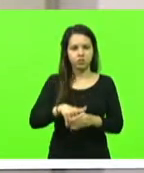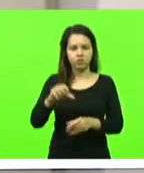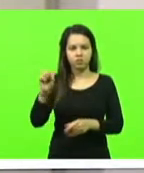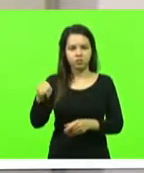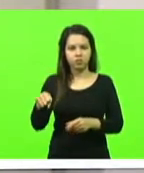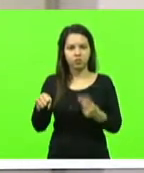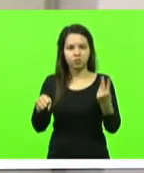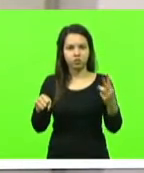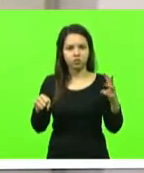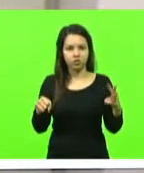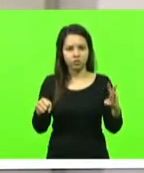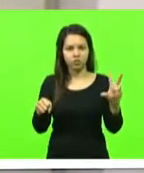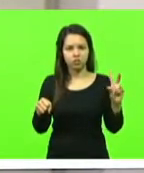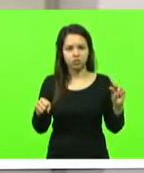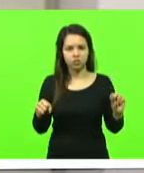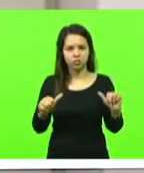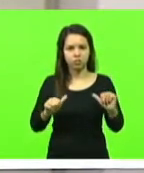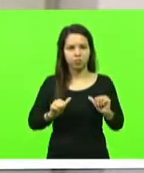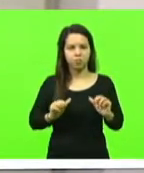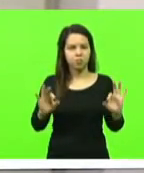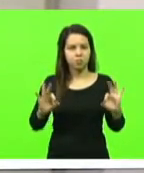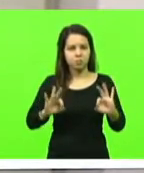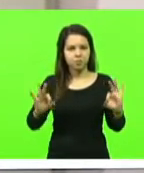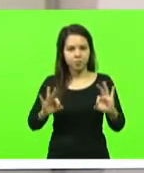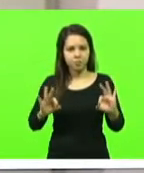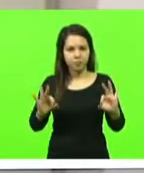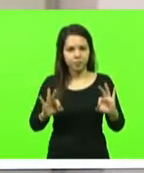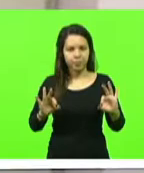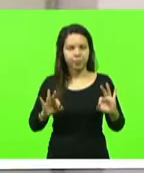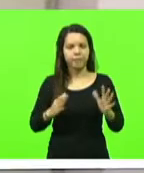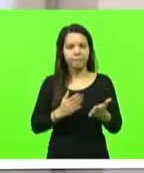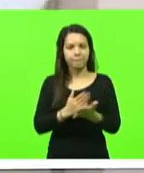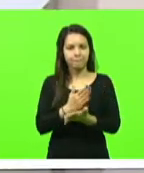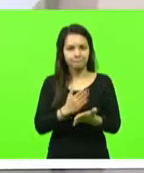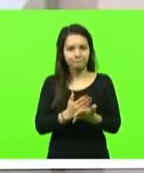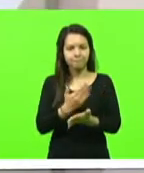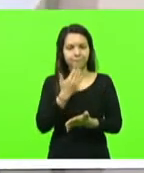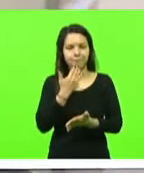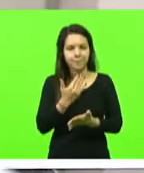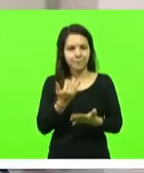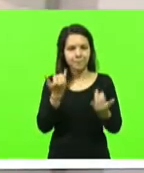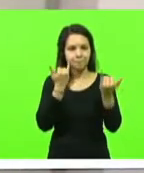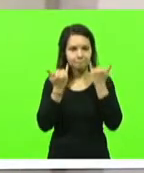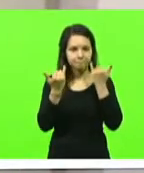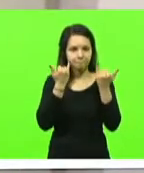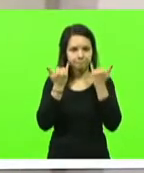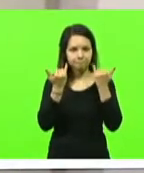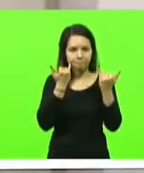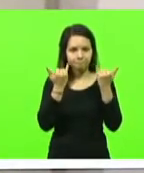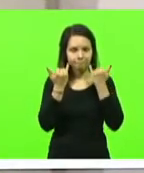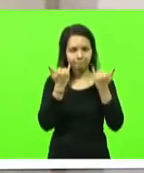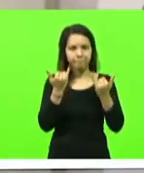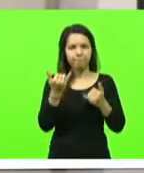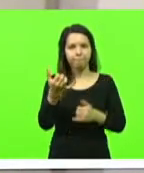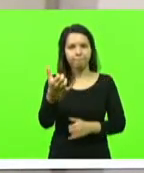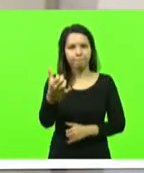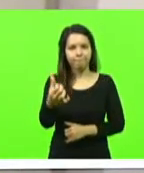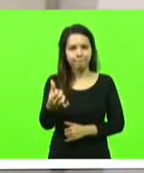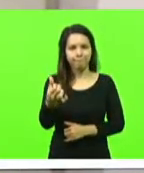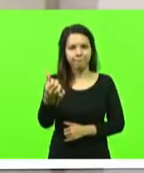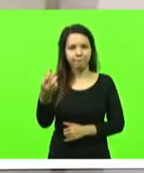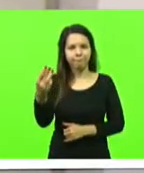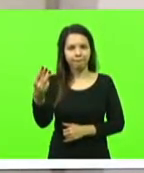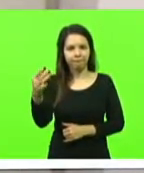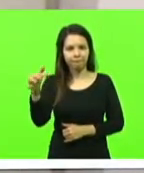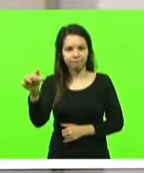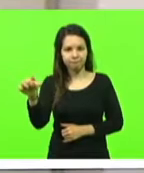votos não e nenhuma abstenção. Foram aprovados os pedidos de informação número 637